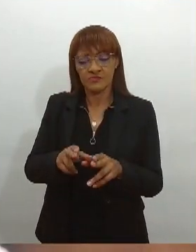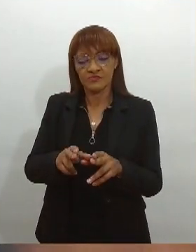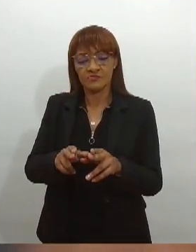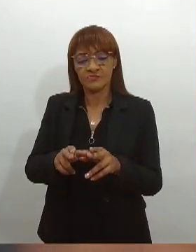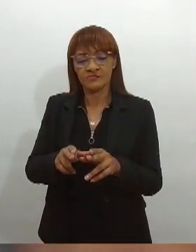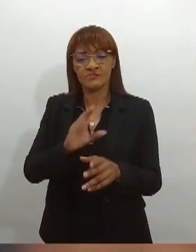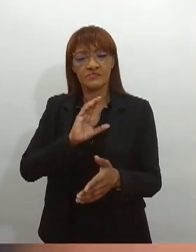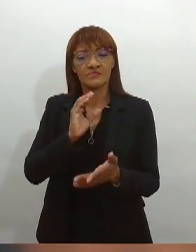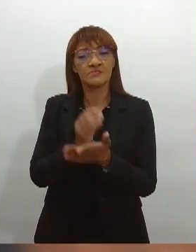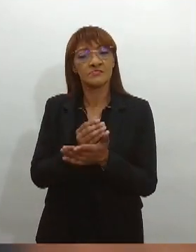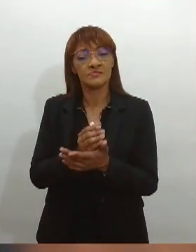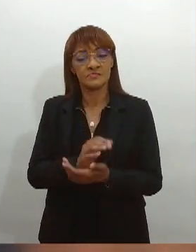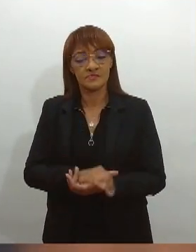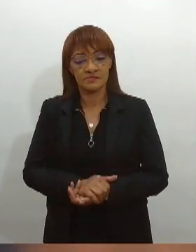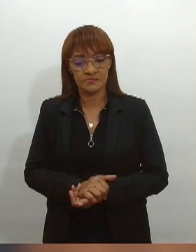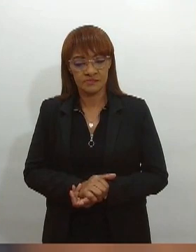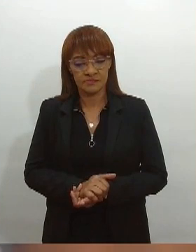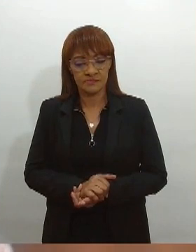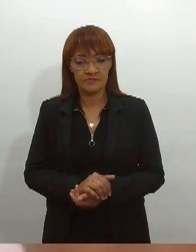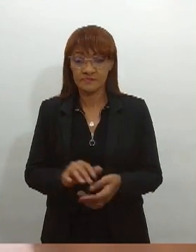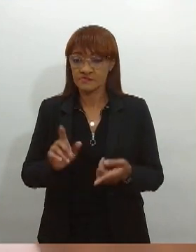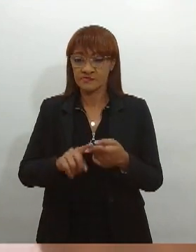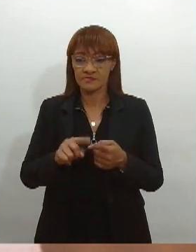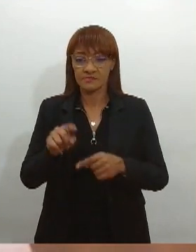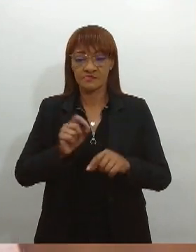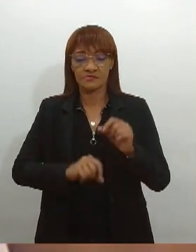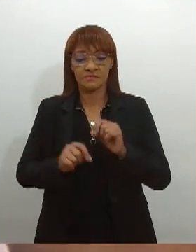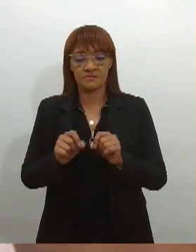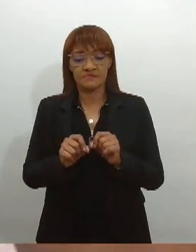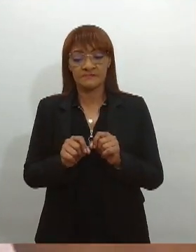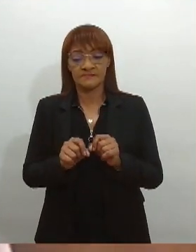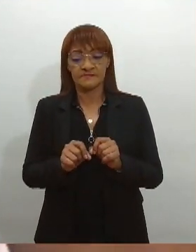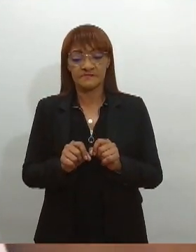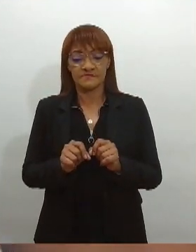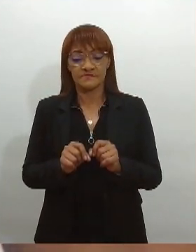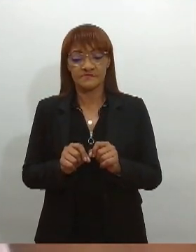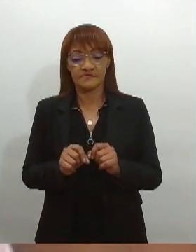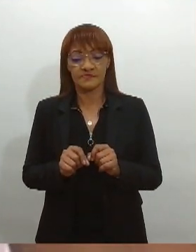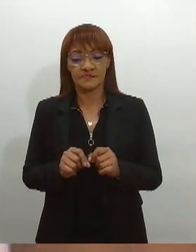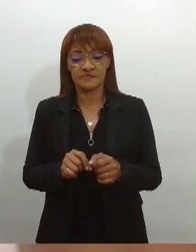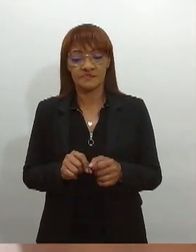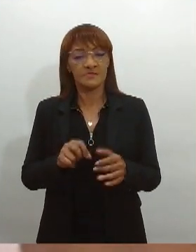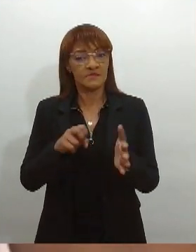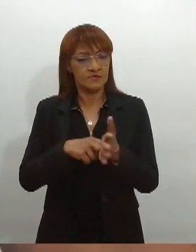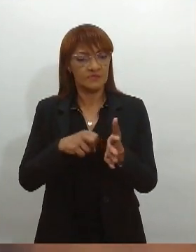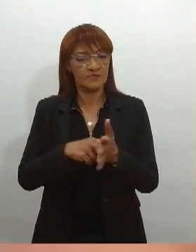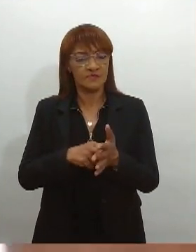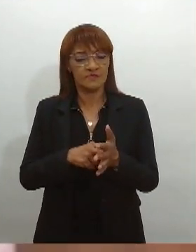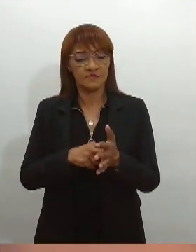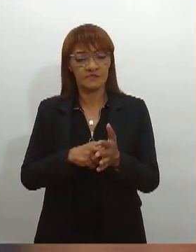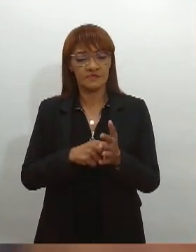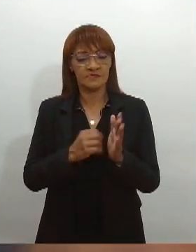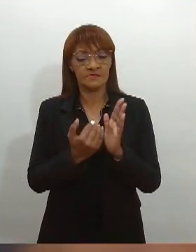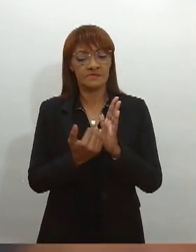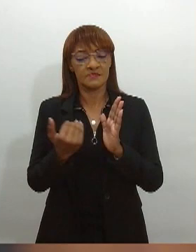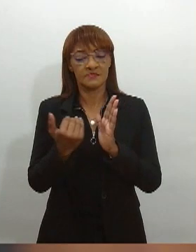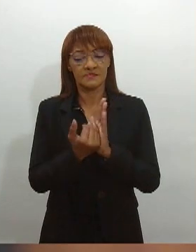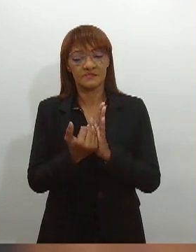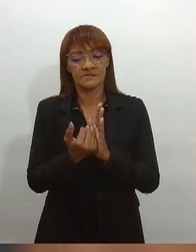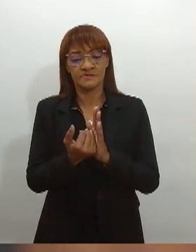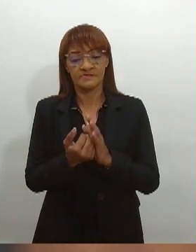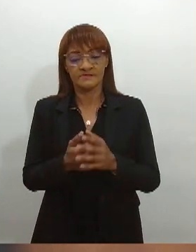os meios, as mídias sociais, a pena é aumentada. Quando é cometido pelos meios